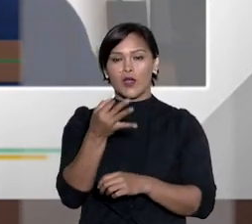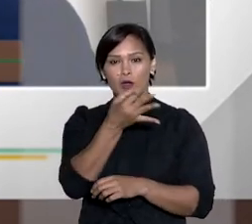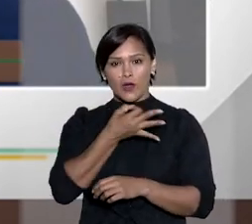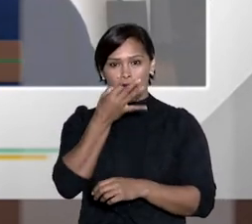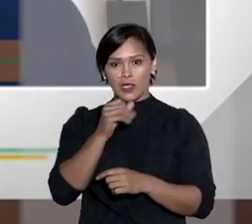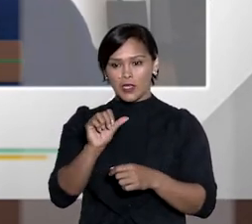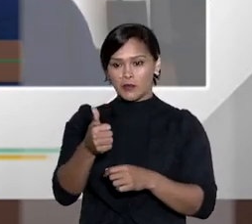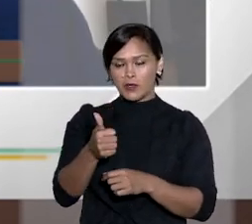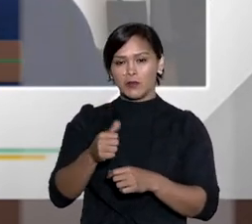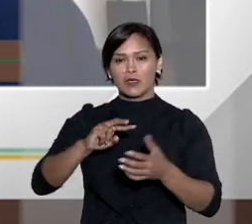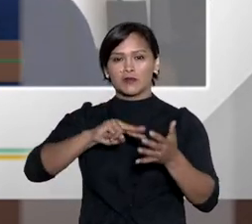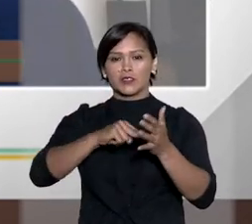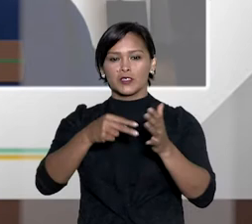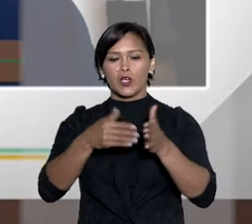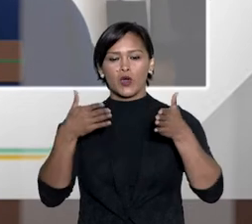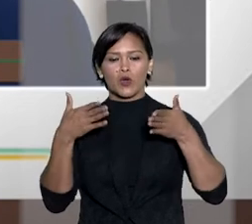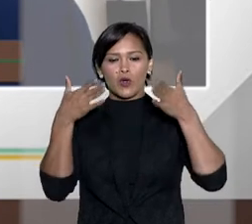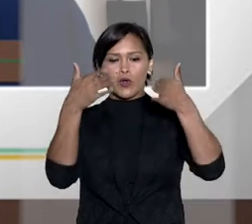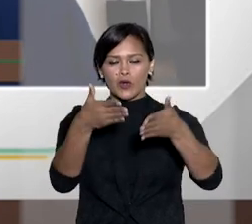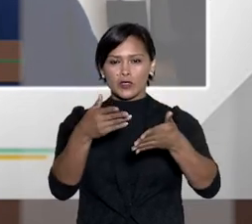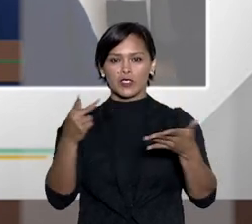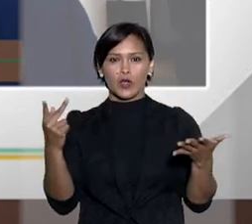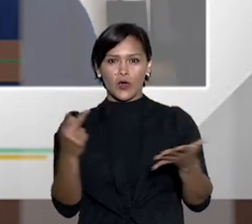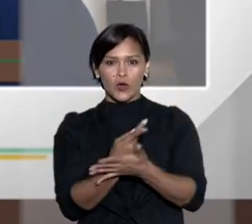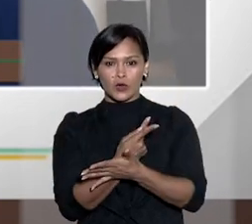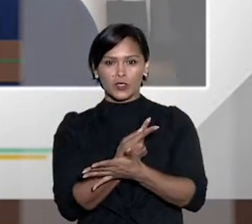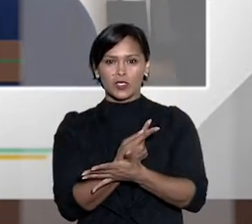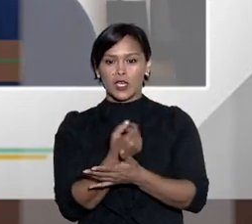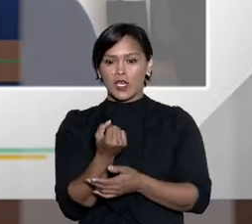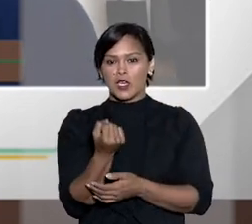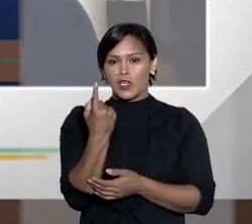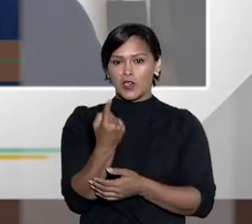concentração dos atos em uma única audiência,